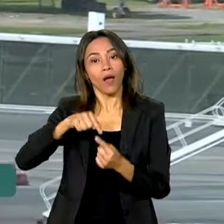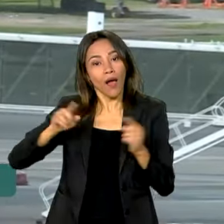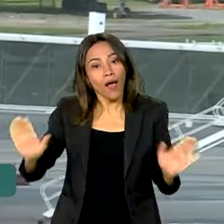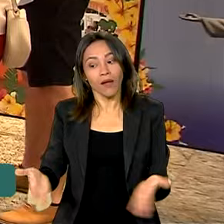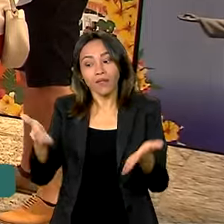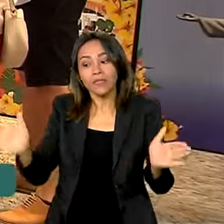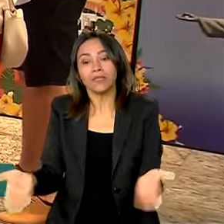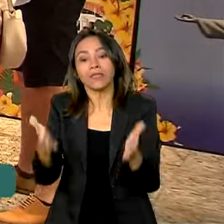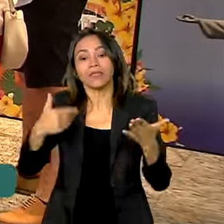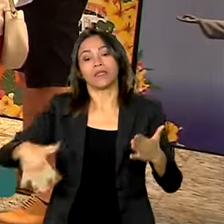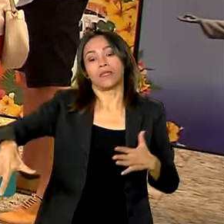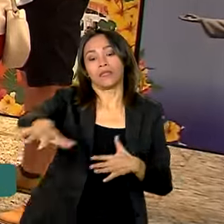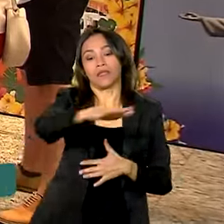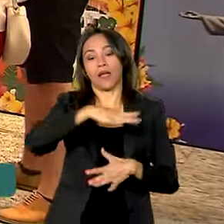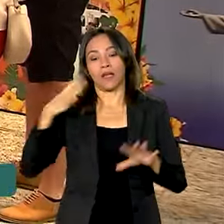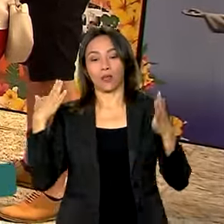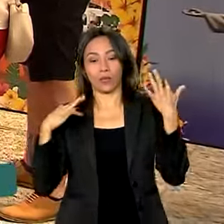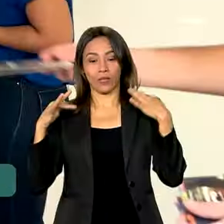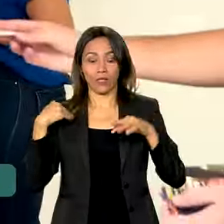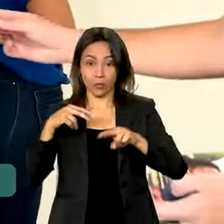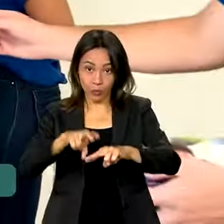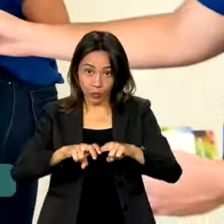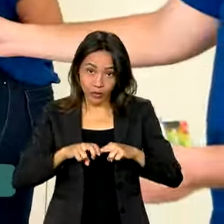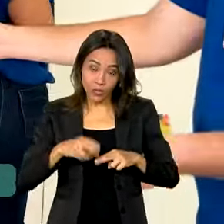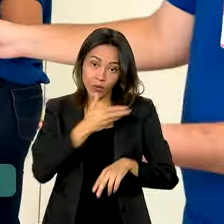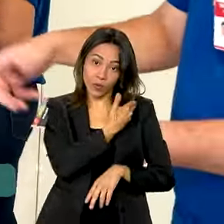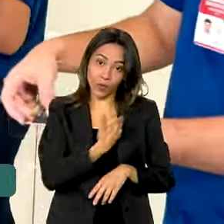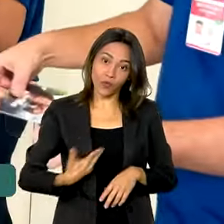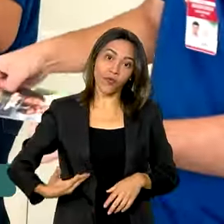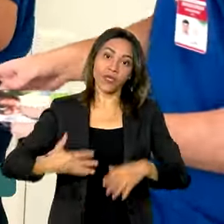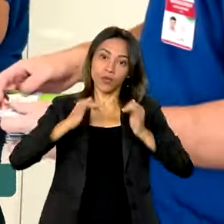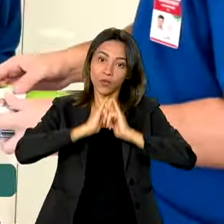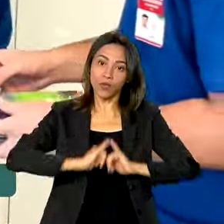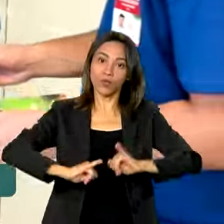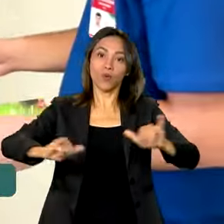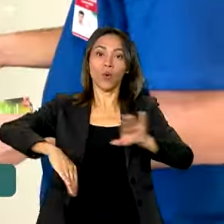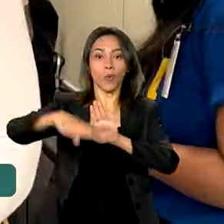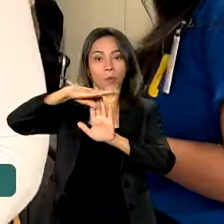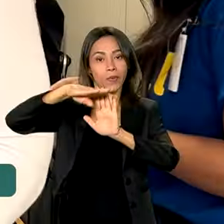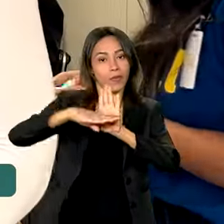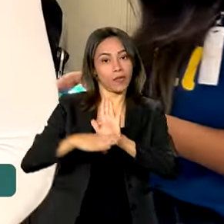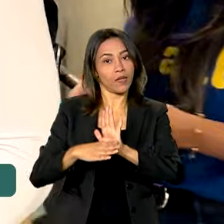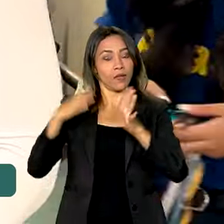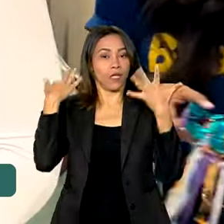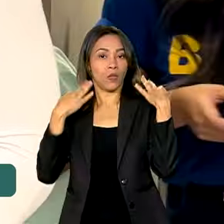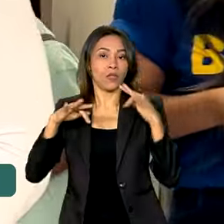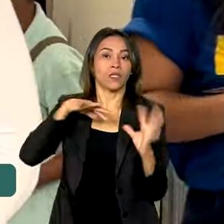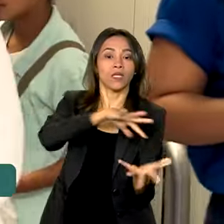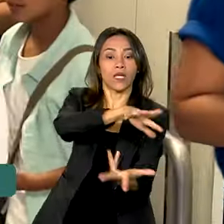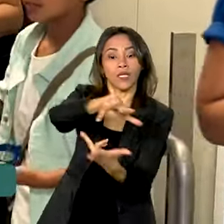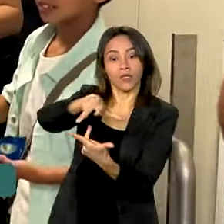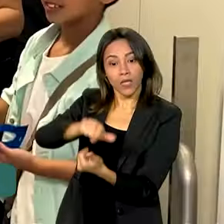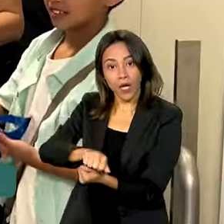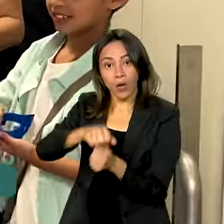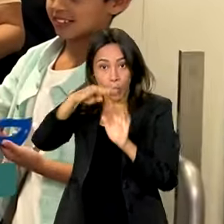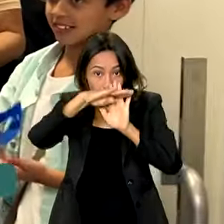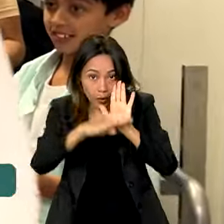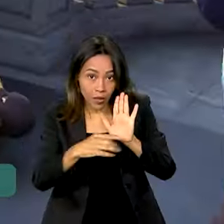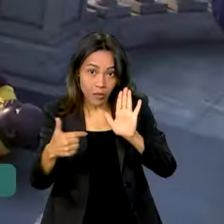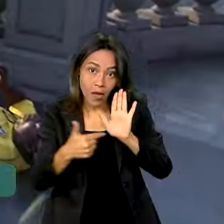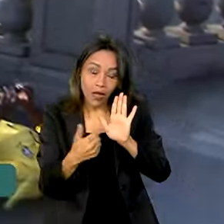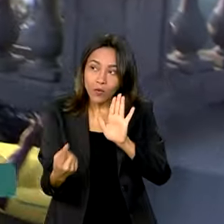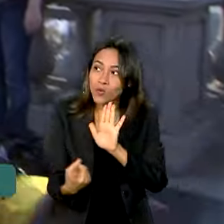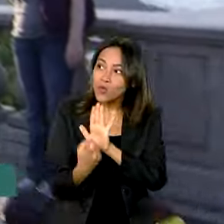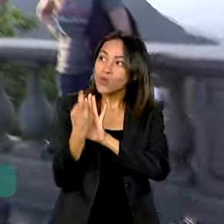econômica. Foi por isso que o governo lançou o Programa de Aceleração do Turismo Internacional, PAT, uma estratégia